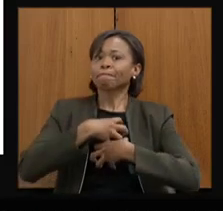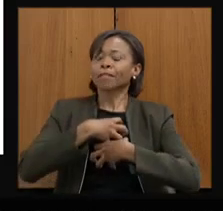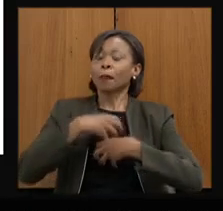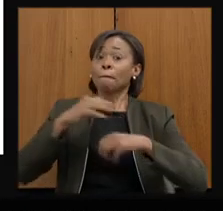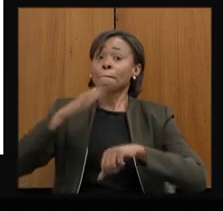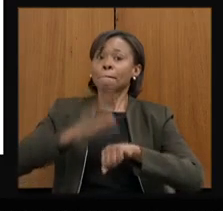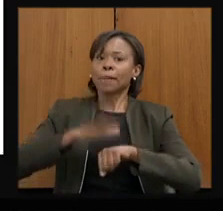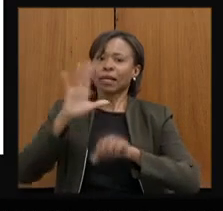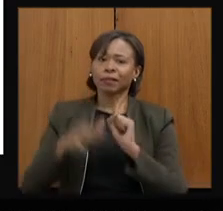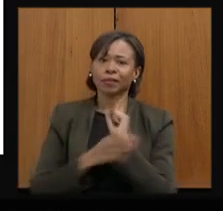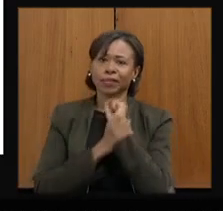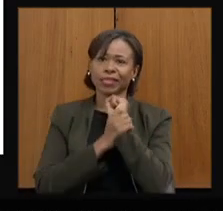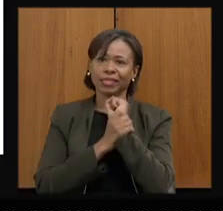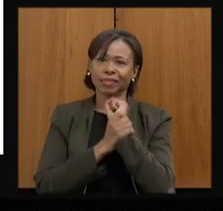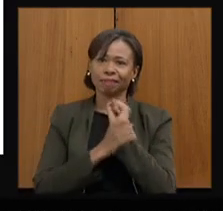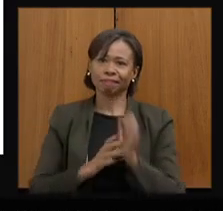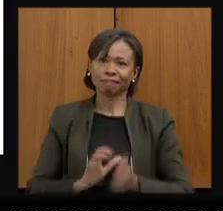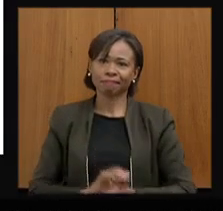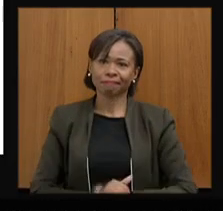de segurança. Por favor.